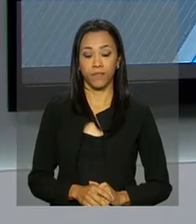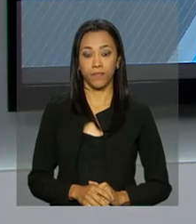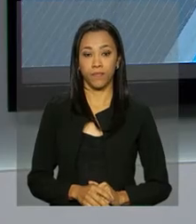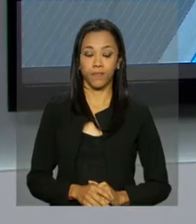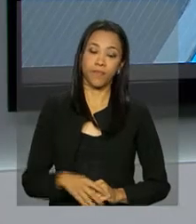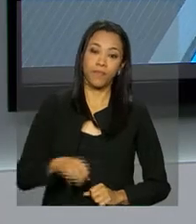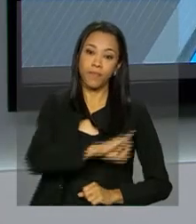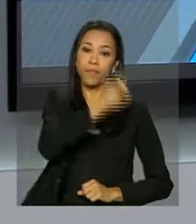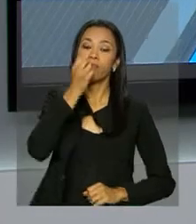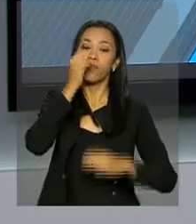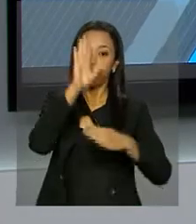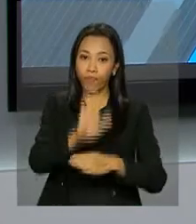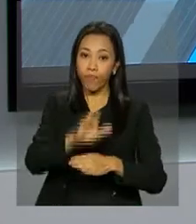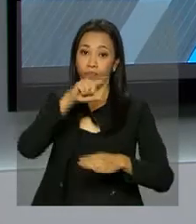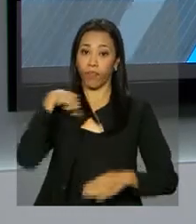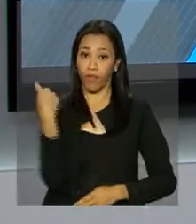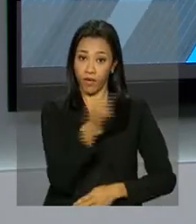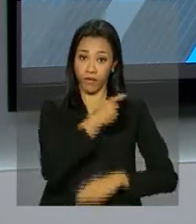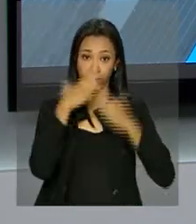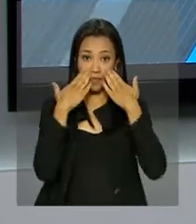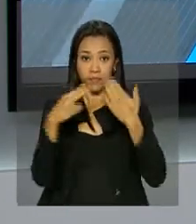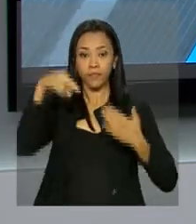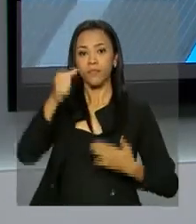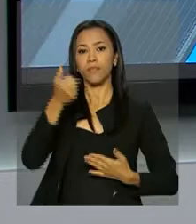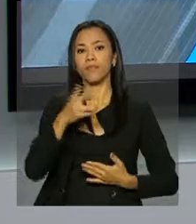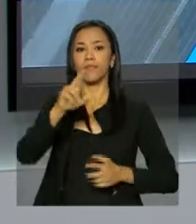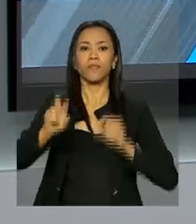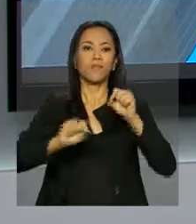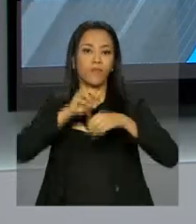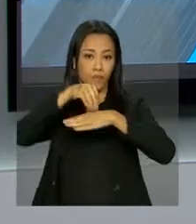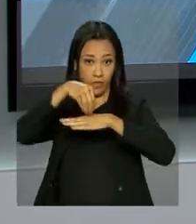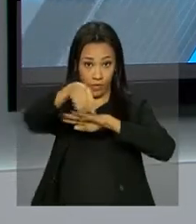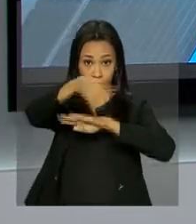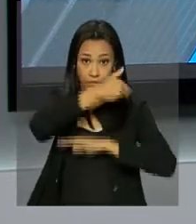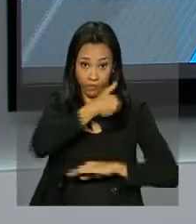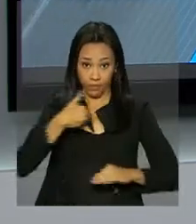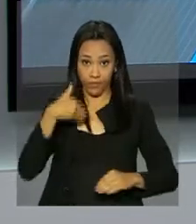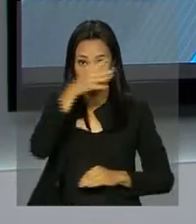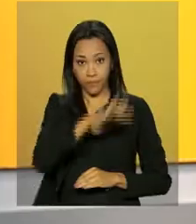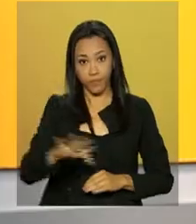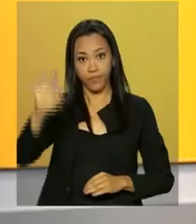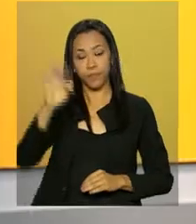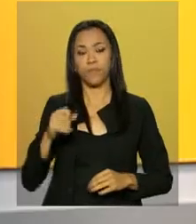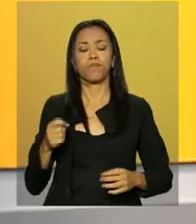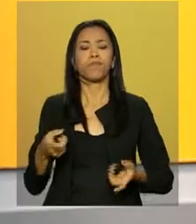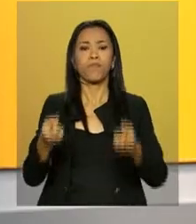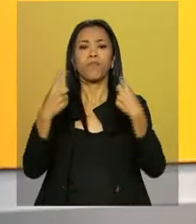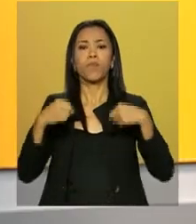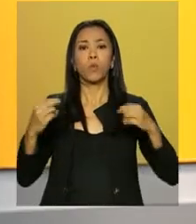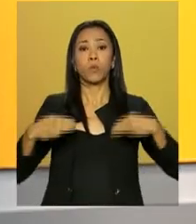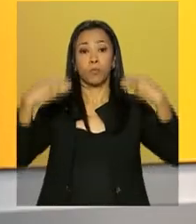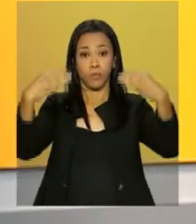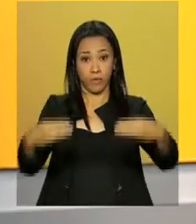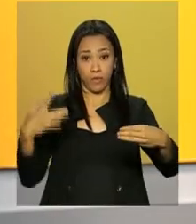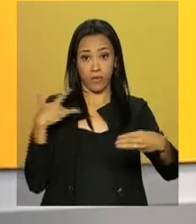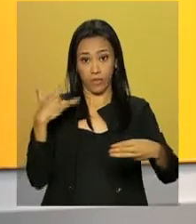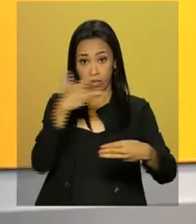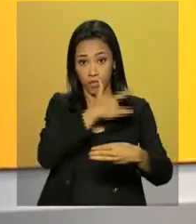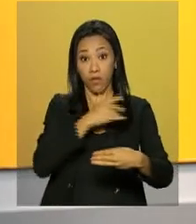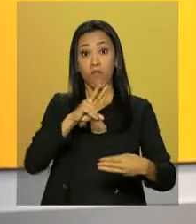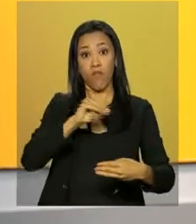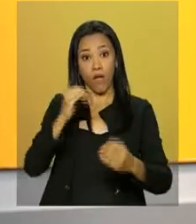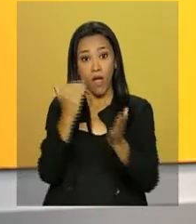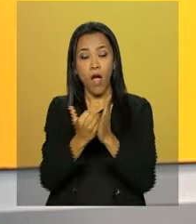Olá, boa tarde, estamos de volta com o Repórter NBR e as notícias do governo federal. O Ministério da Saúde vai